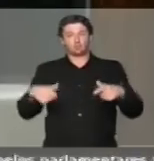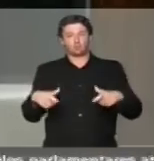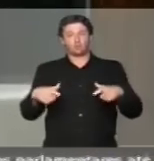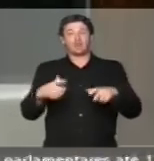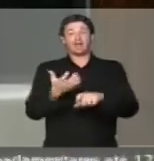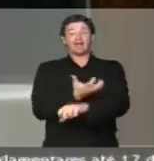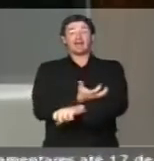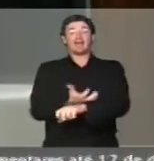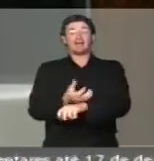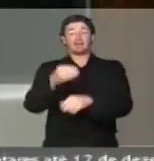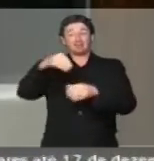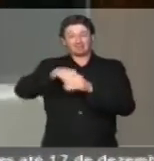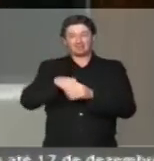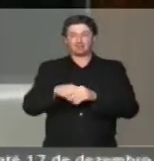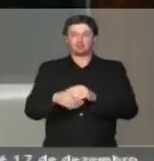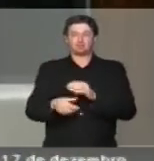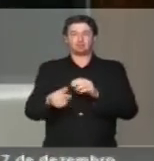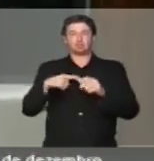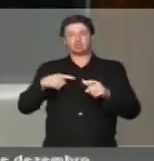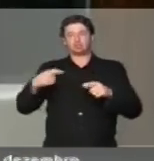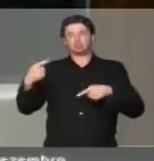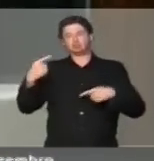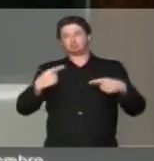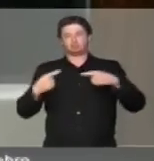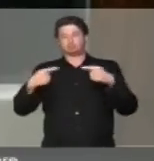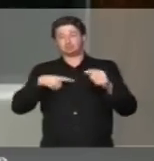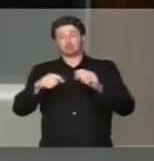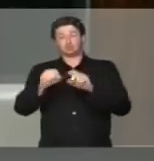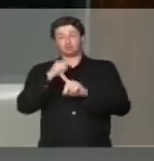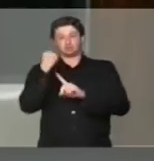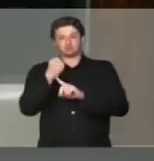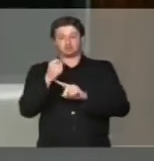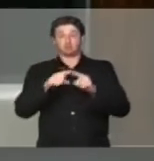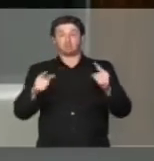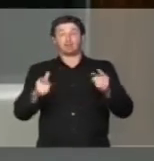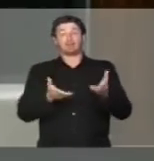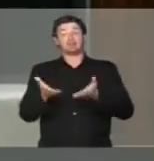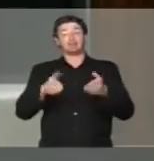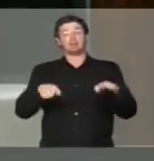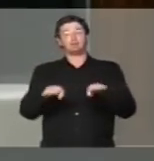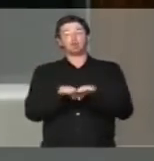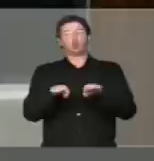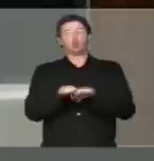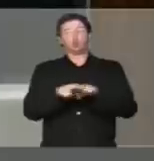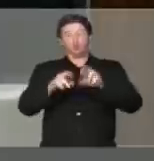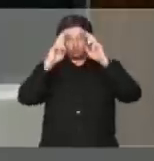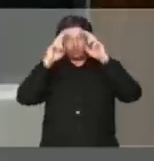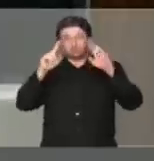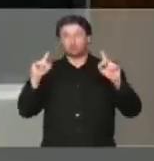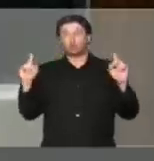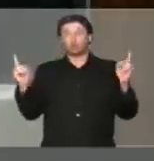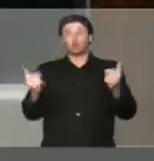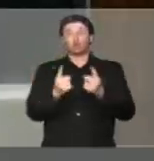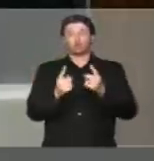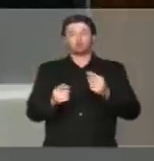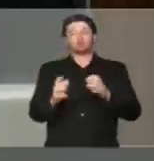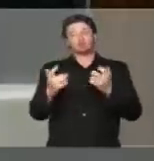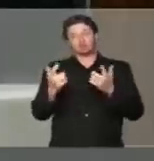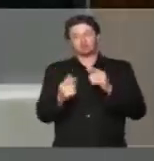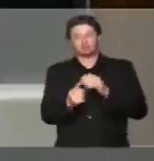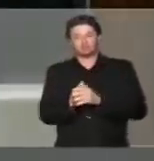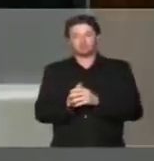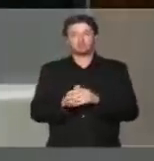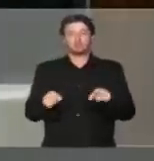gramado, entre aspas, de tensões até que há na sociedade, com tratamento isonômico e respeitoso para todos. E, claro,